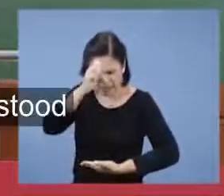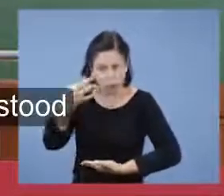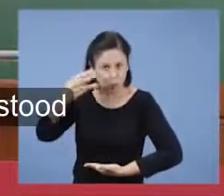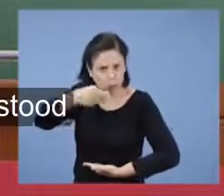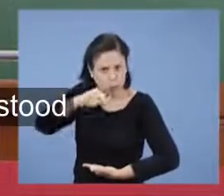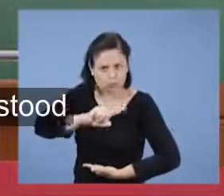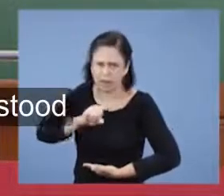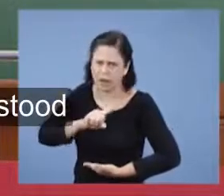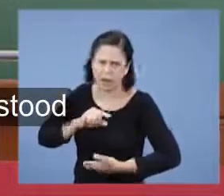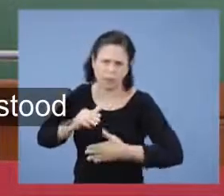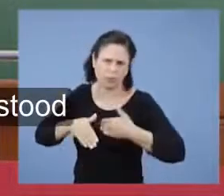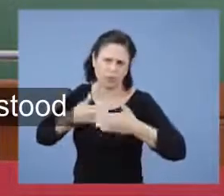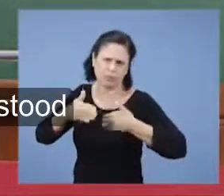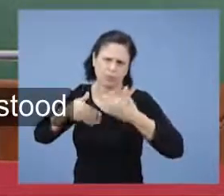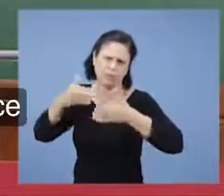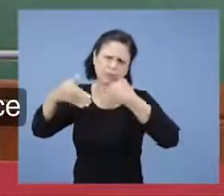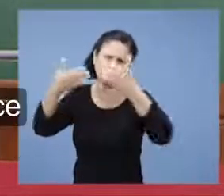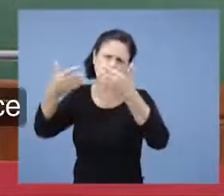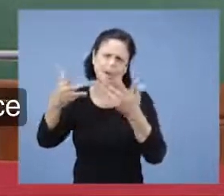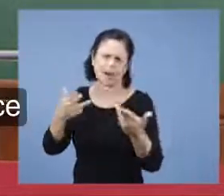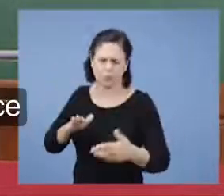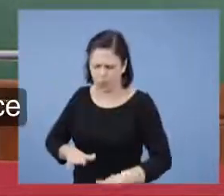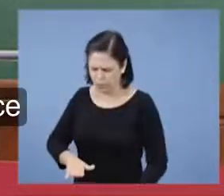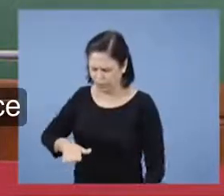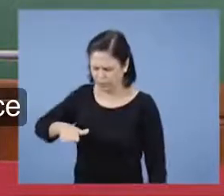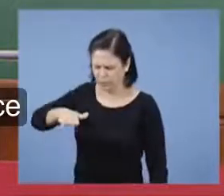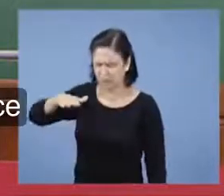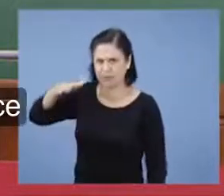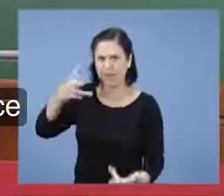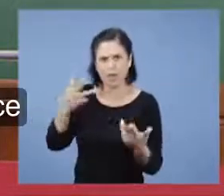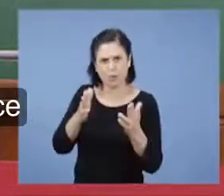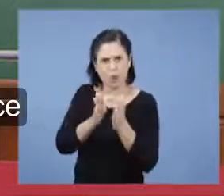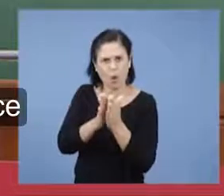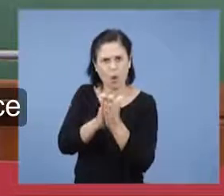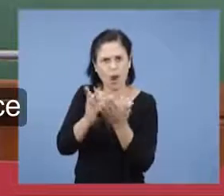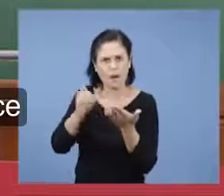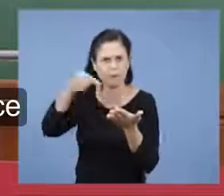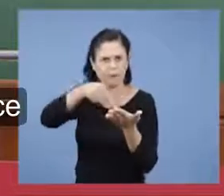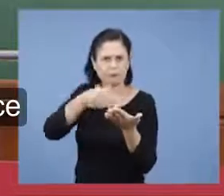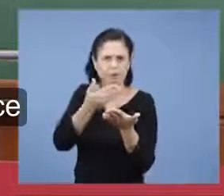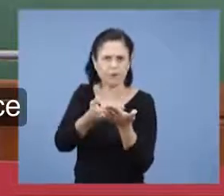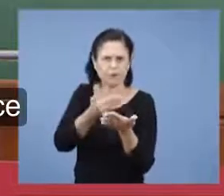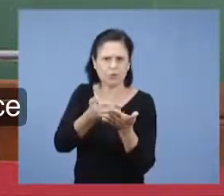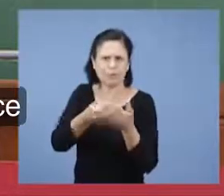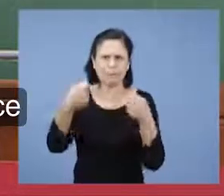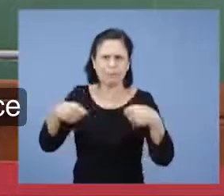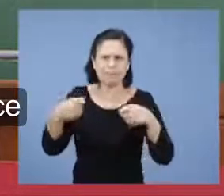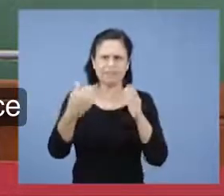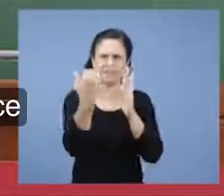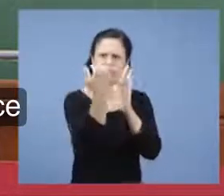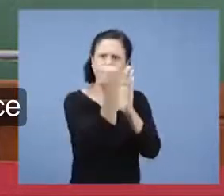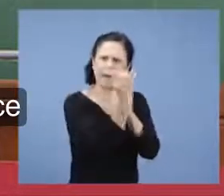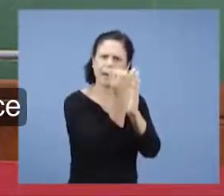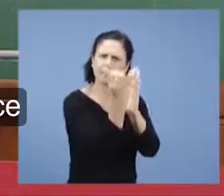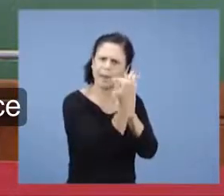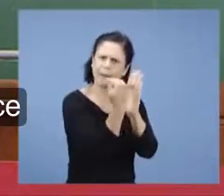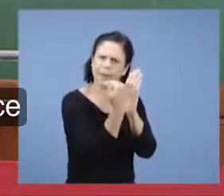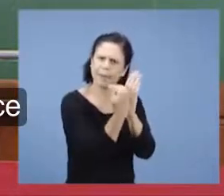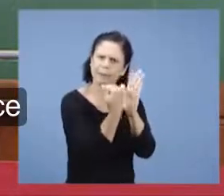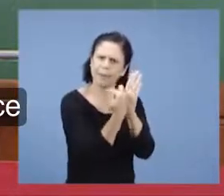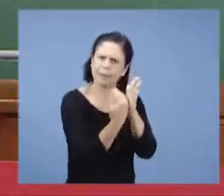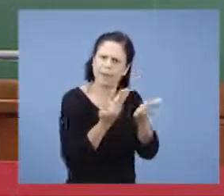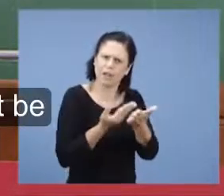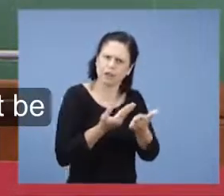ensino da palavra, tem que ser entendido, como uma sequência. É uma sequência, que cabe, na